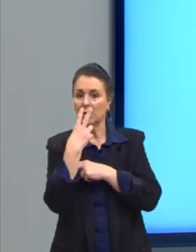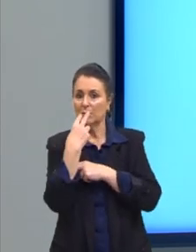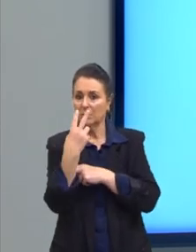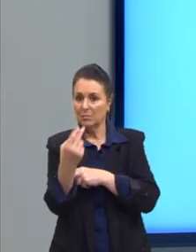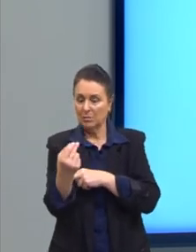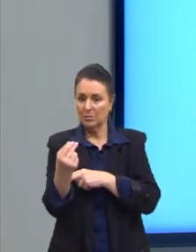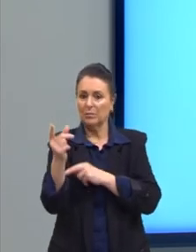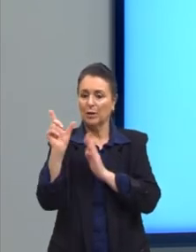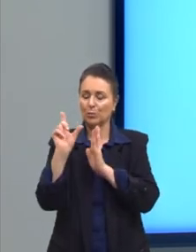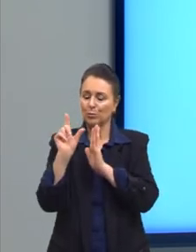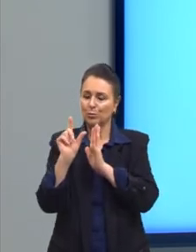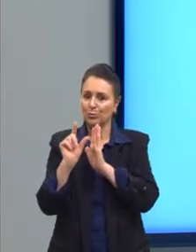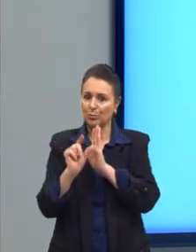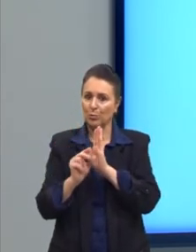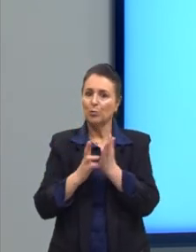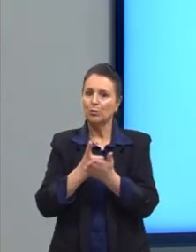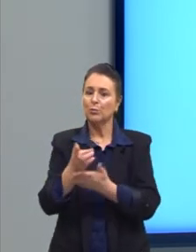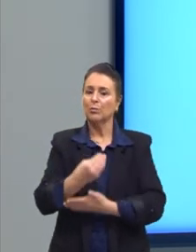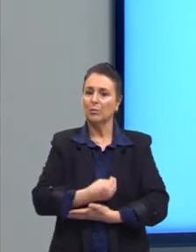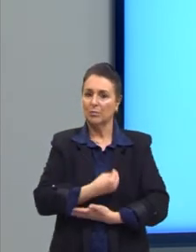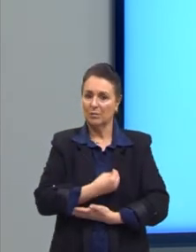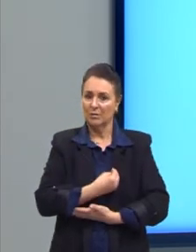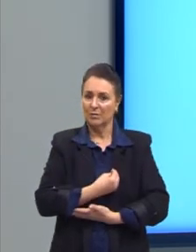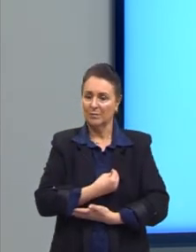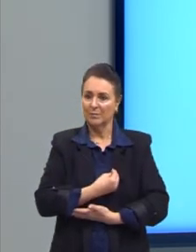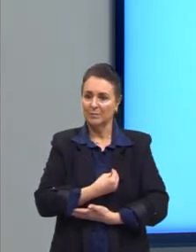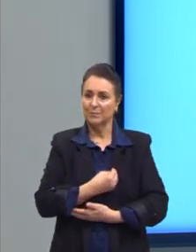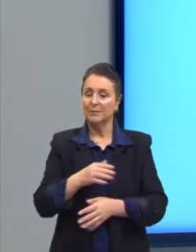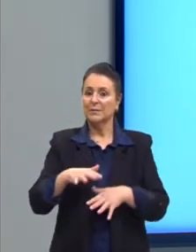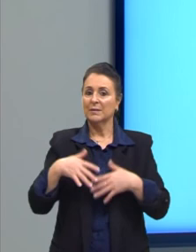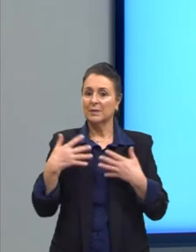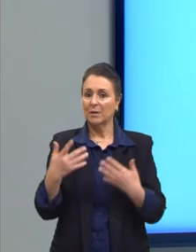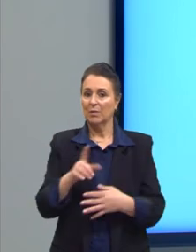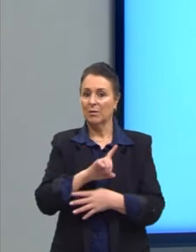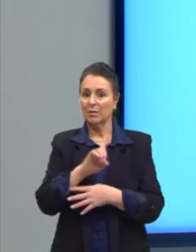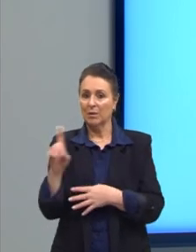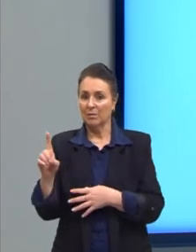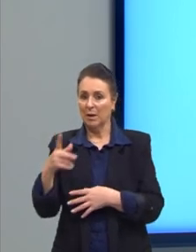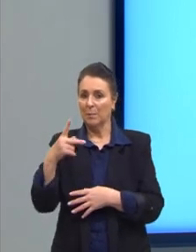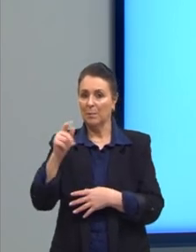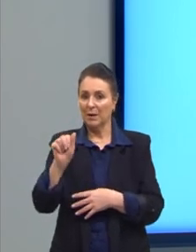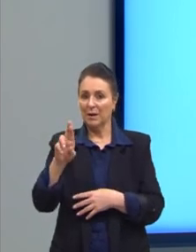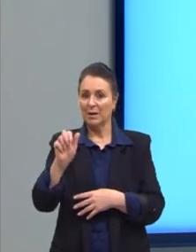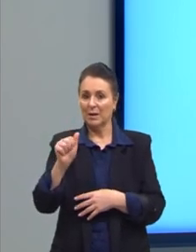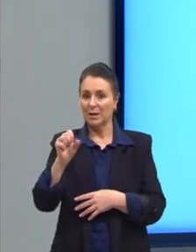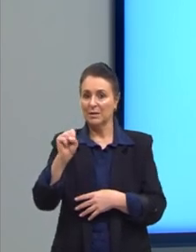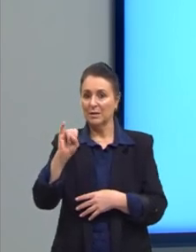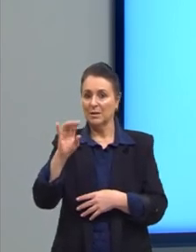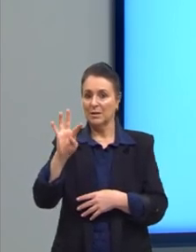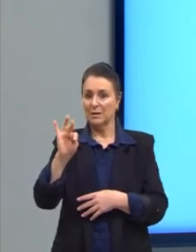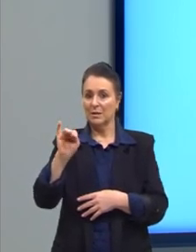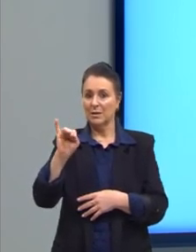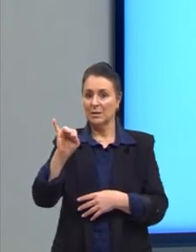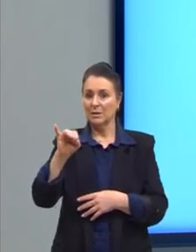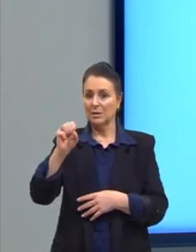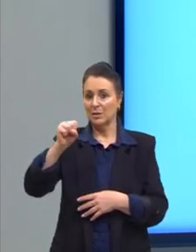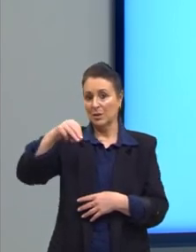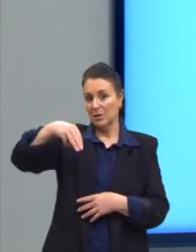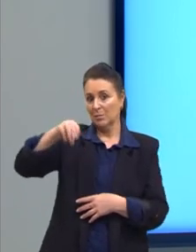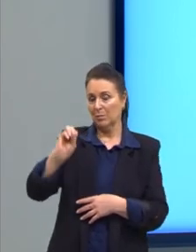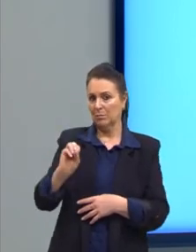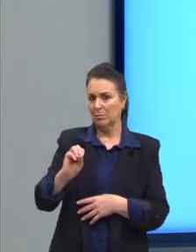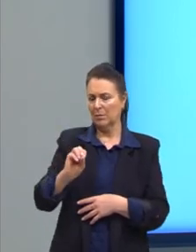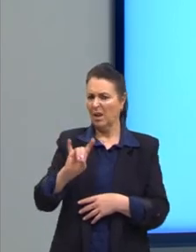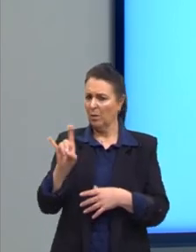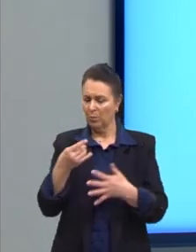pouquinhos, sobrevivendo dele aos pouquinhos. Então, não é parasitismo. Será que é a última, então, a